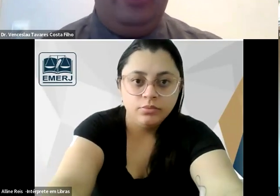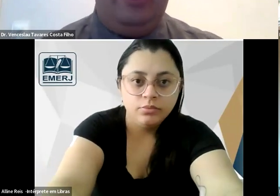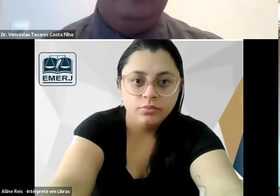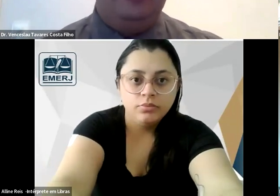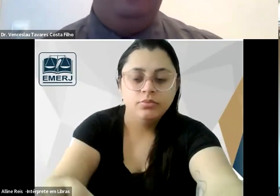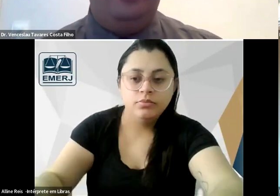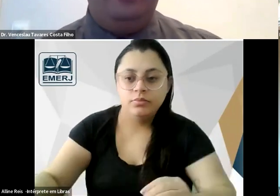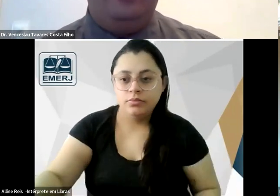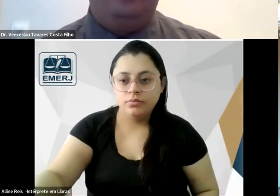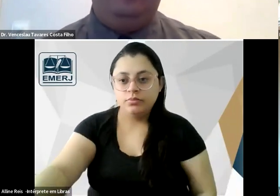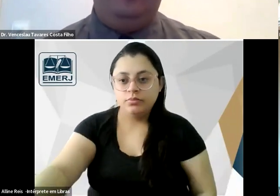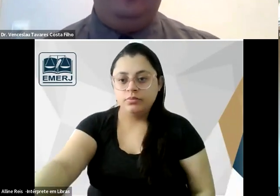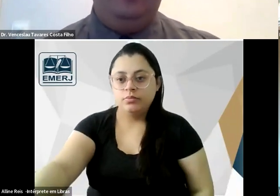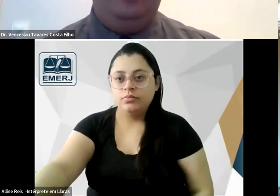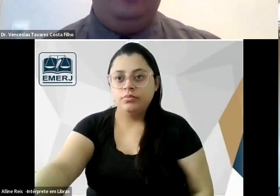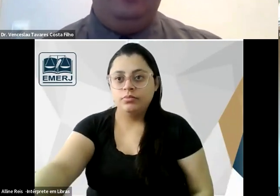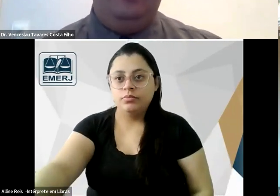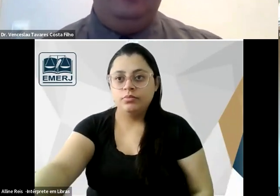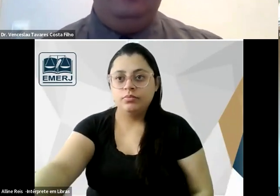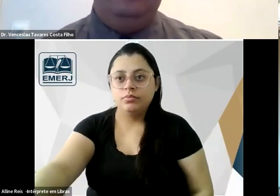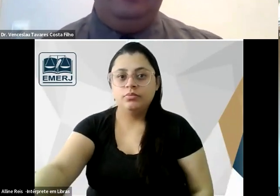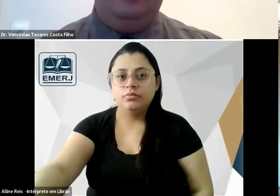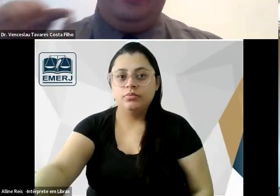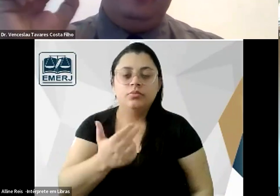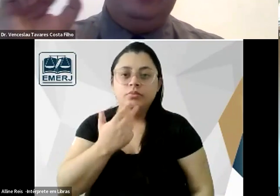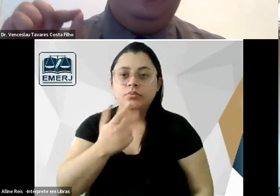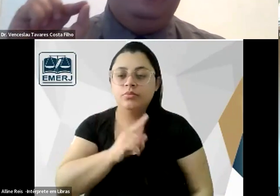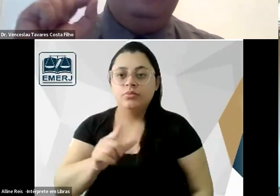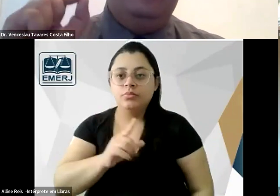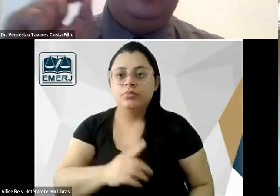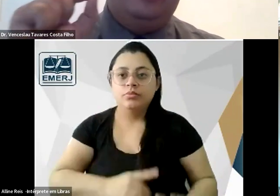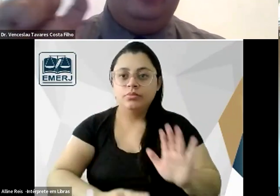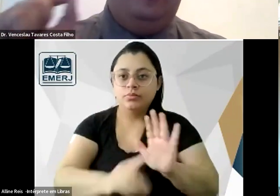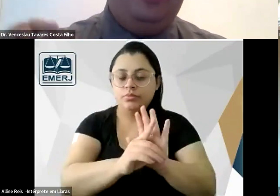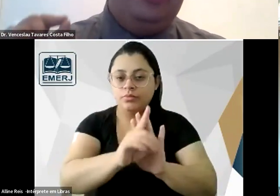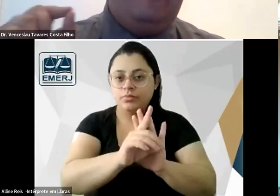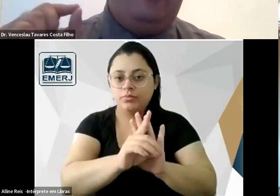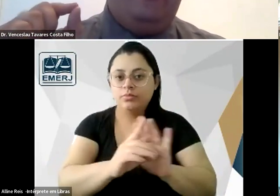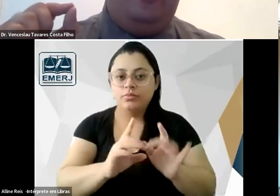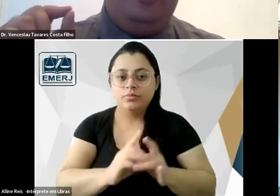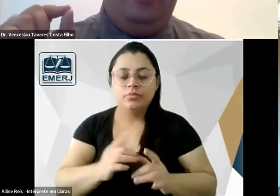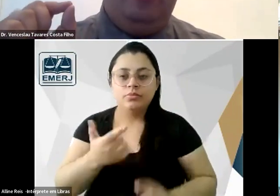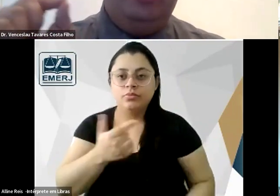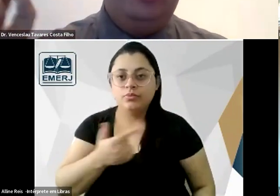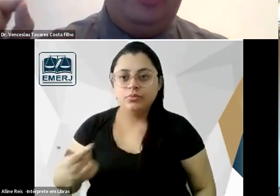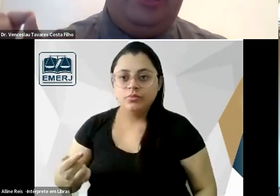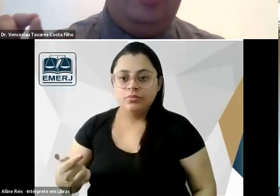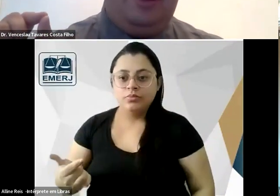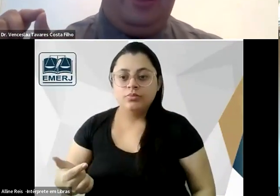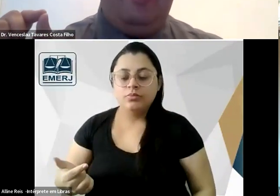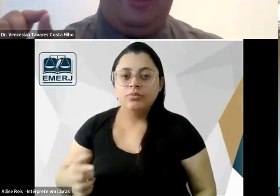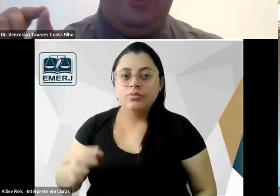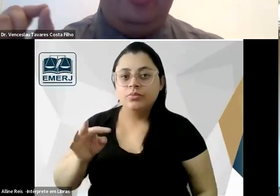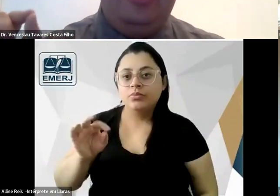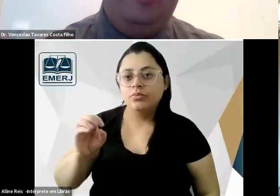não é alterada por decreto e aí inclusive um detalhe Tobias grafava o nome dele com dois t's